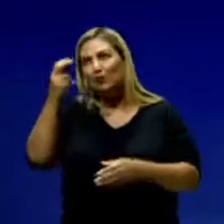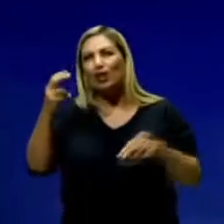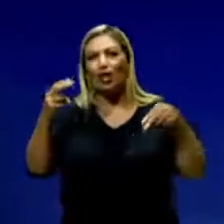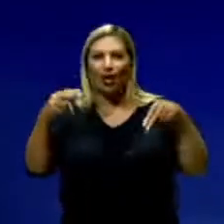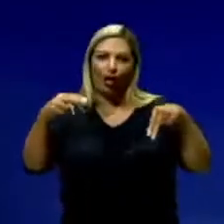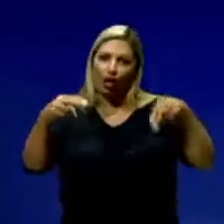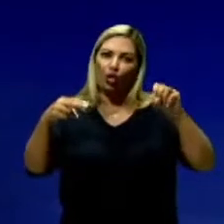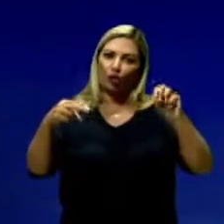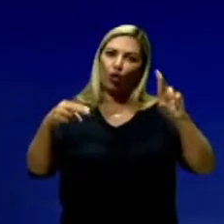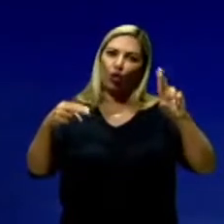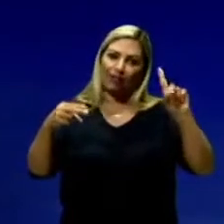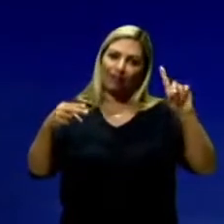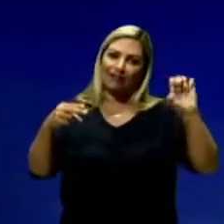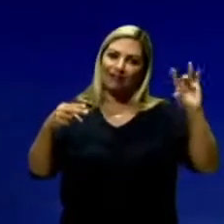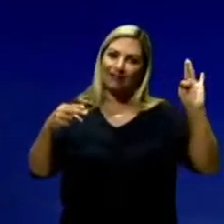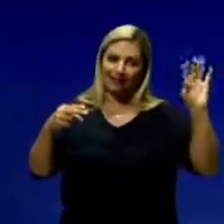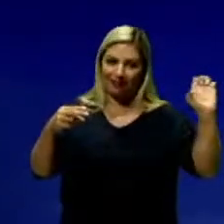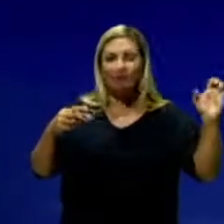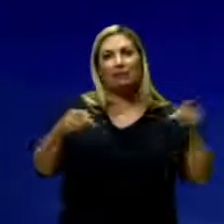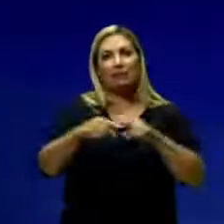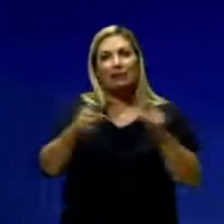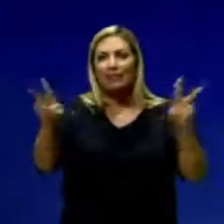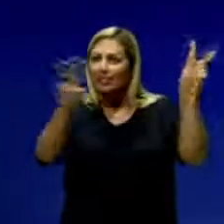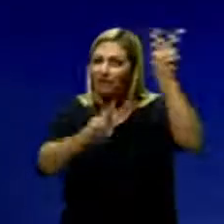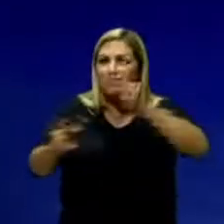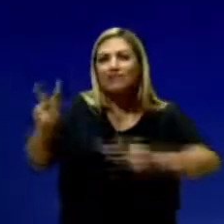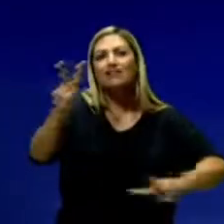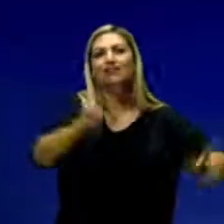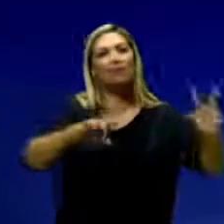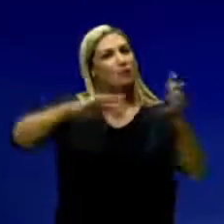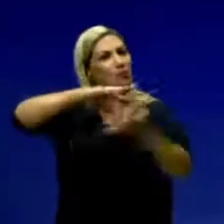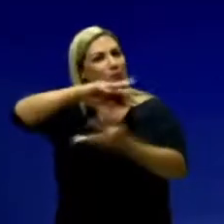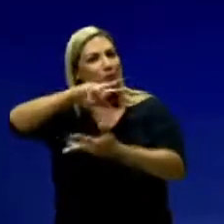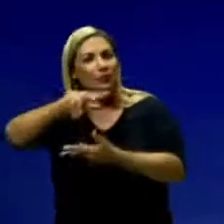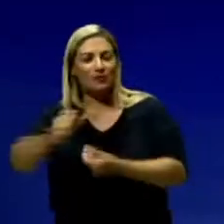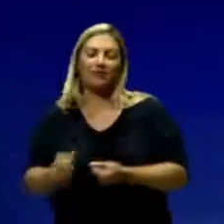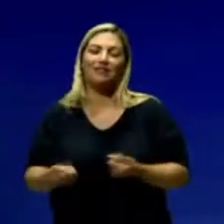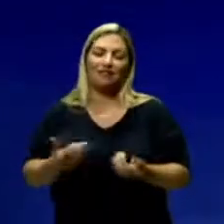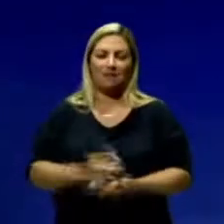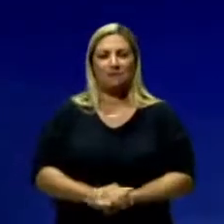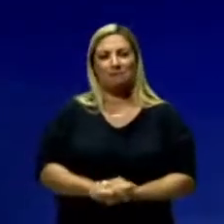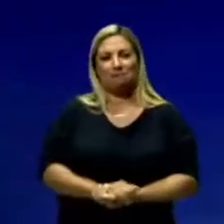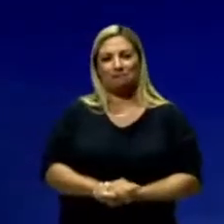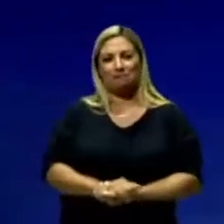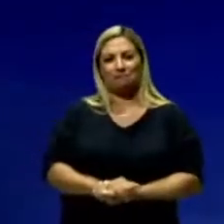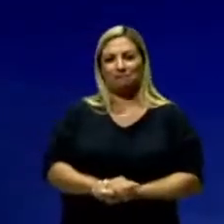Nordeste, mas ele criou-se essa visibilidade mundial em função disso.